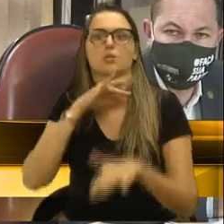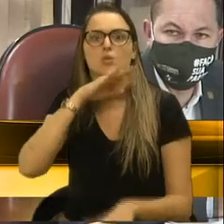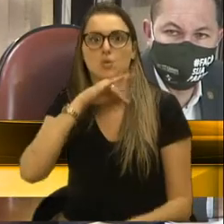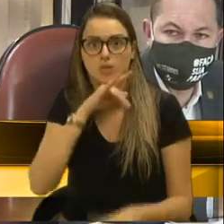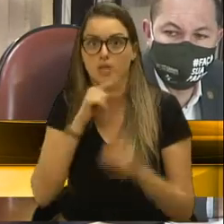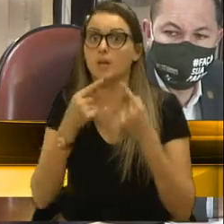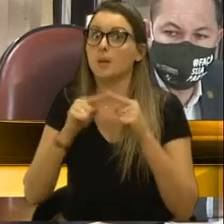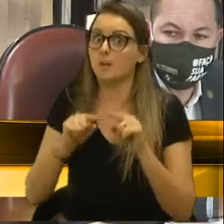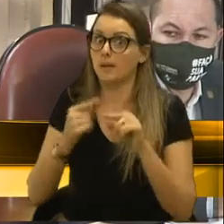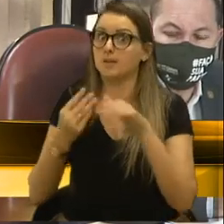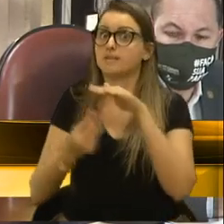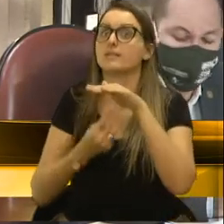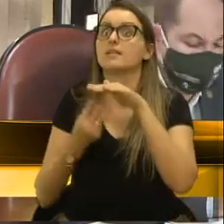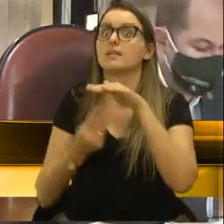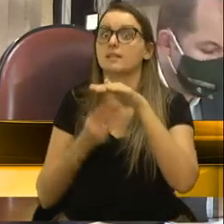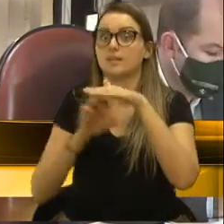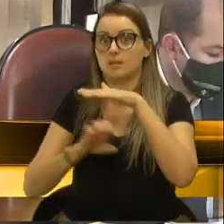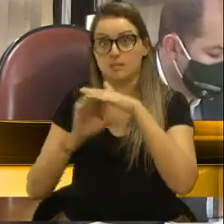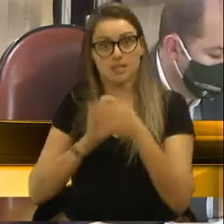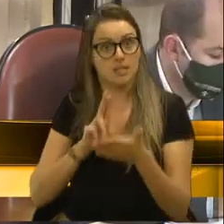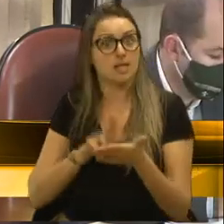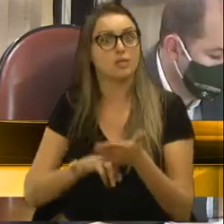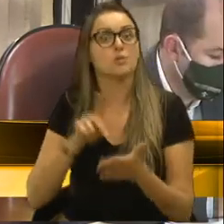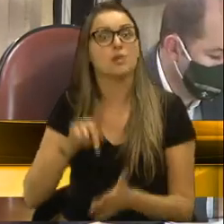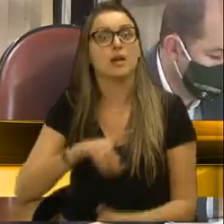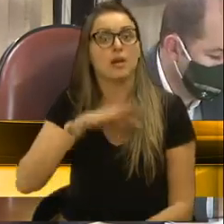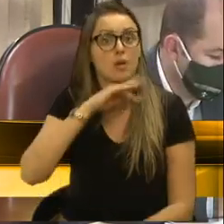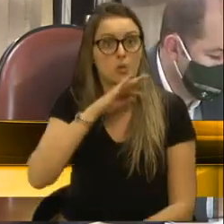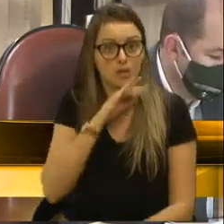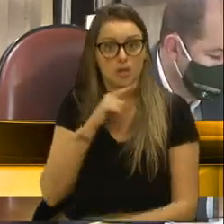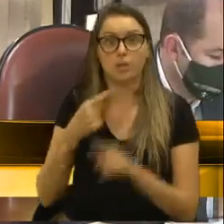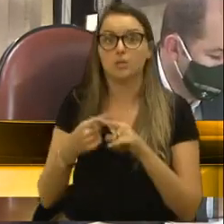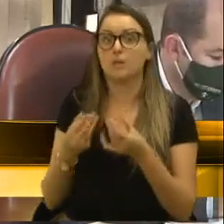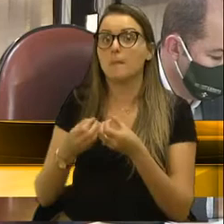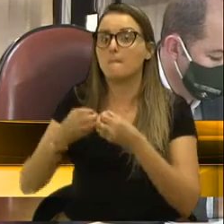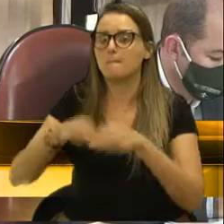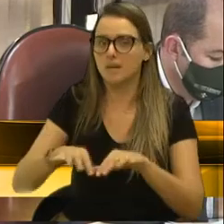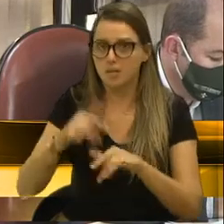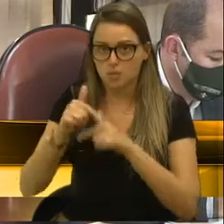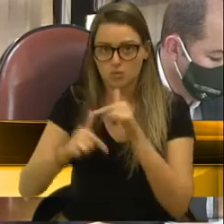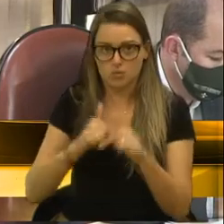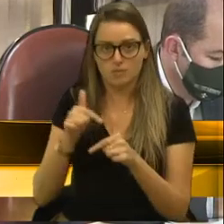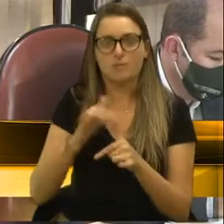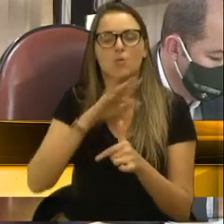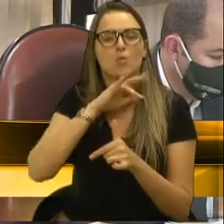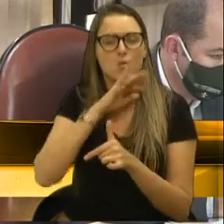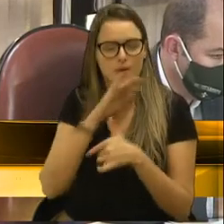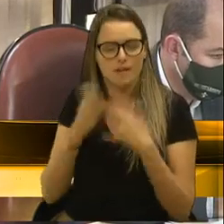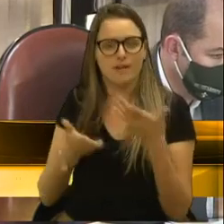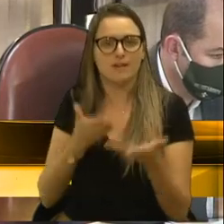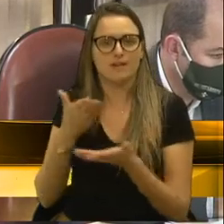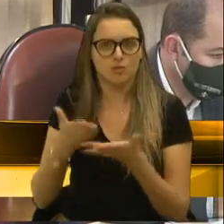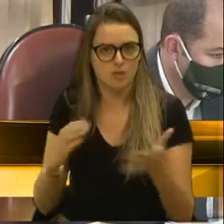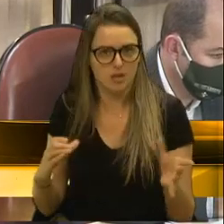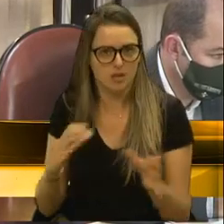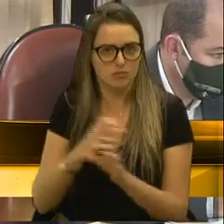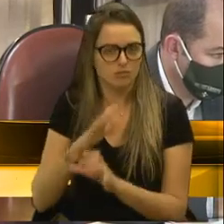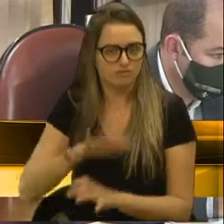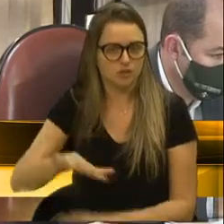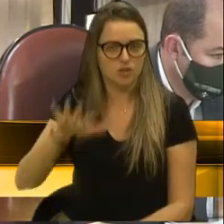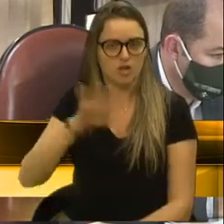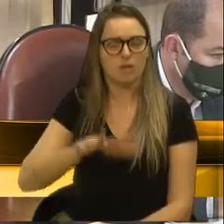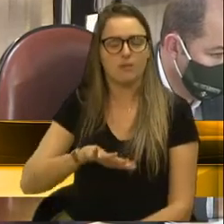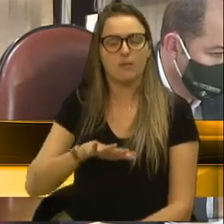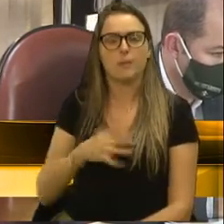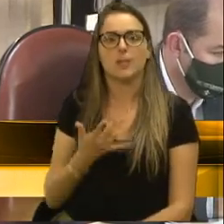terceirizações, por si, ela é ruim, porque ela precariza o serviço, ela precariza o atendimento, no